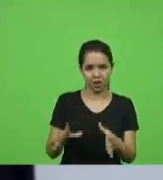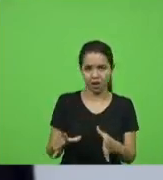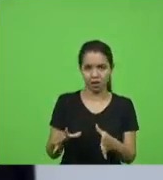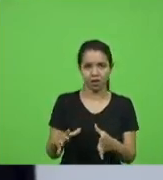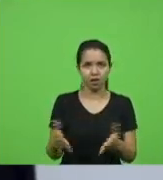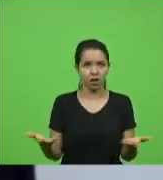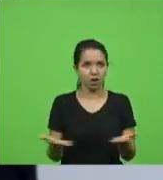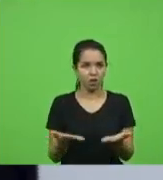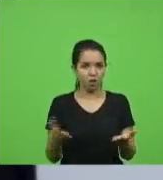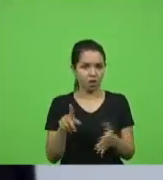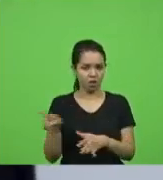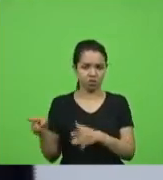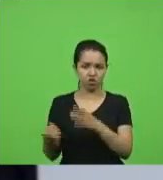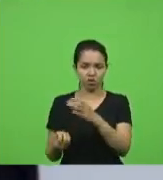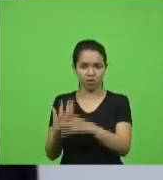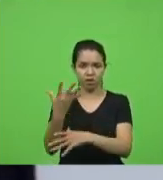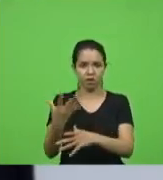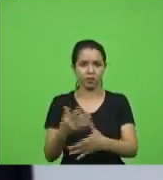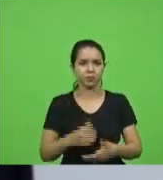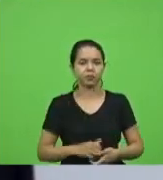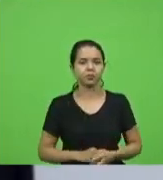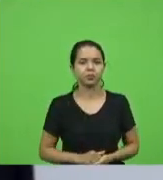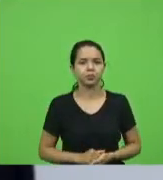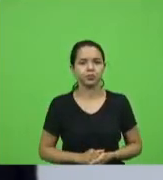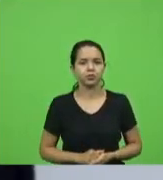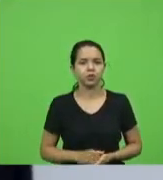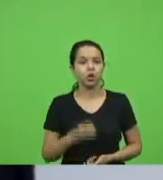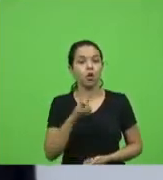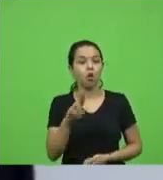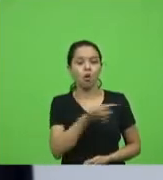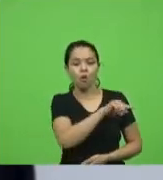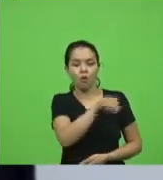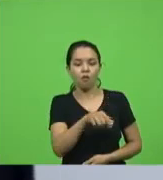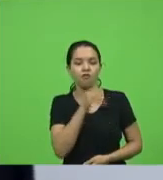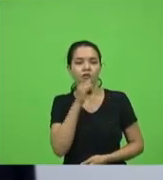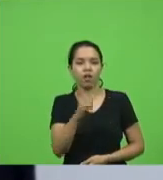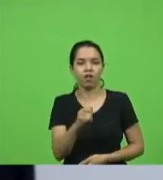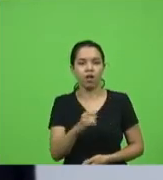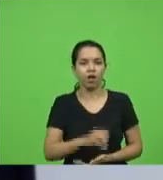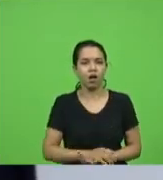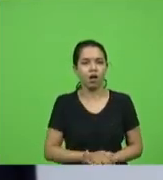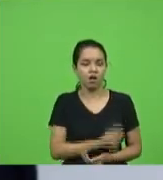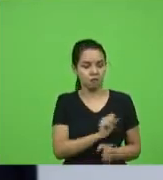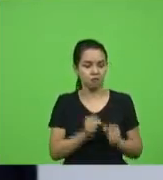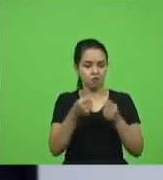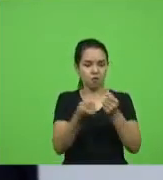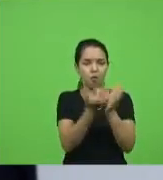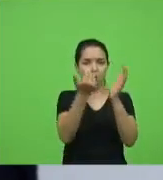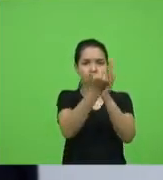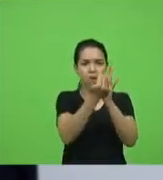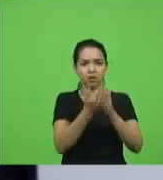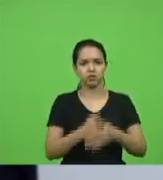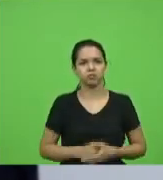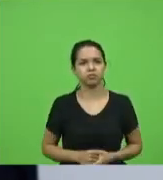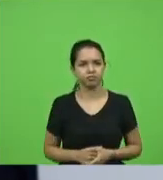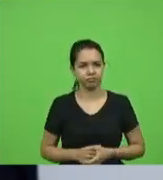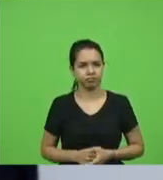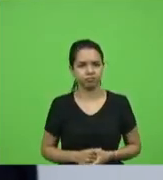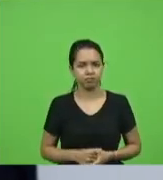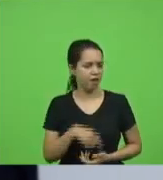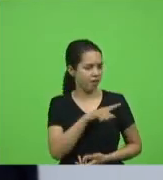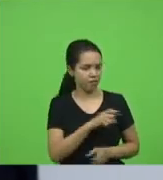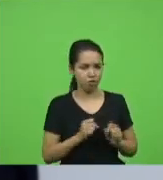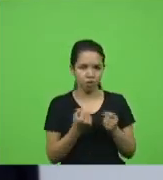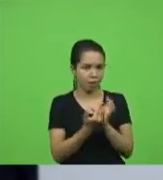agora criaram ou vir aqui para dizer que está fazendo o possível não está fazendo o